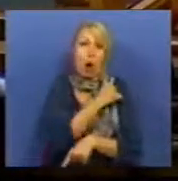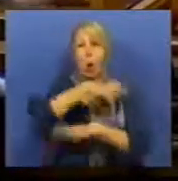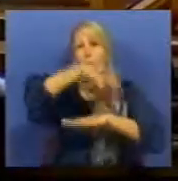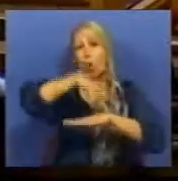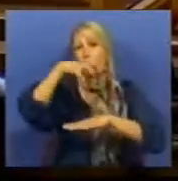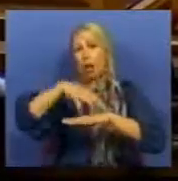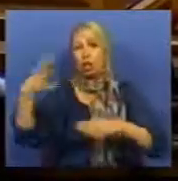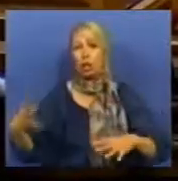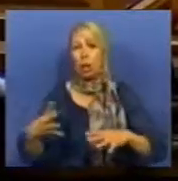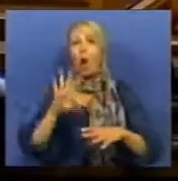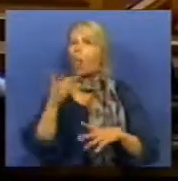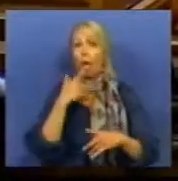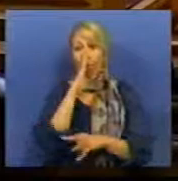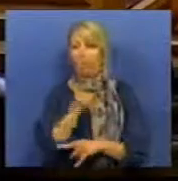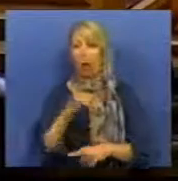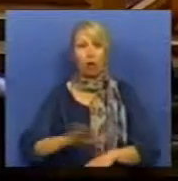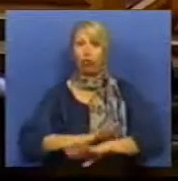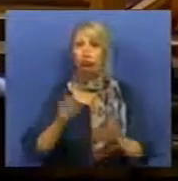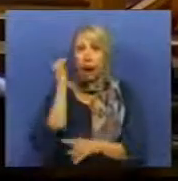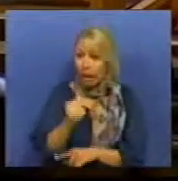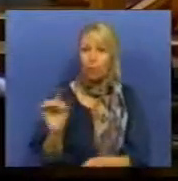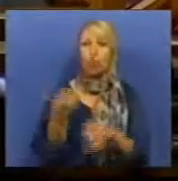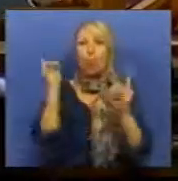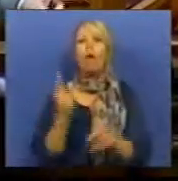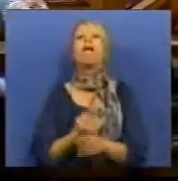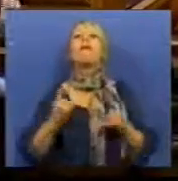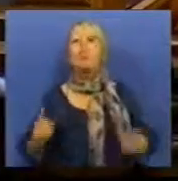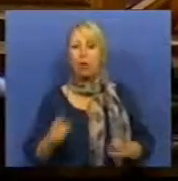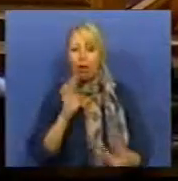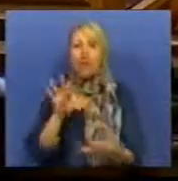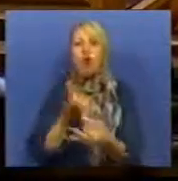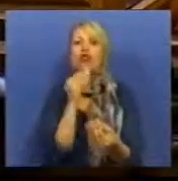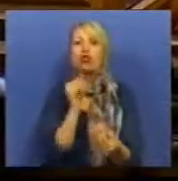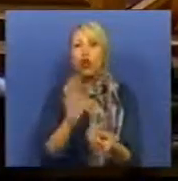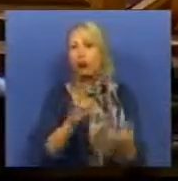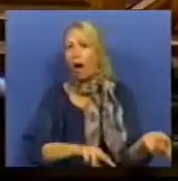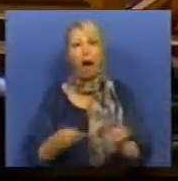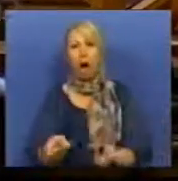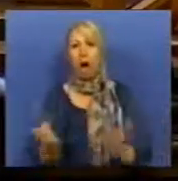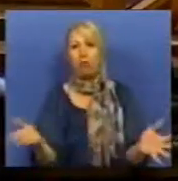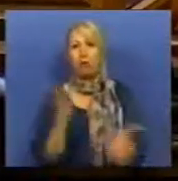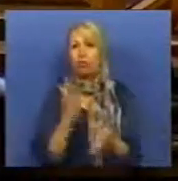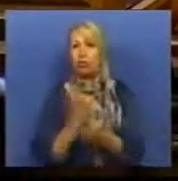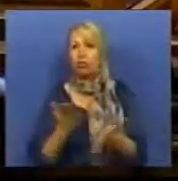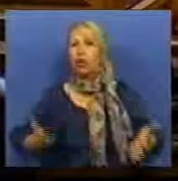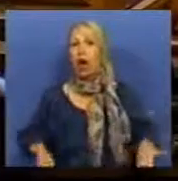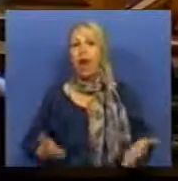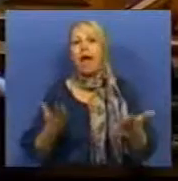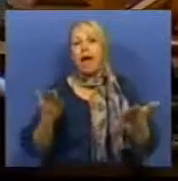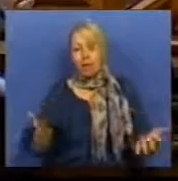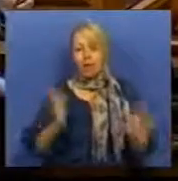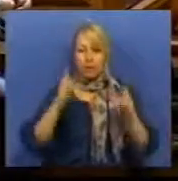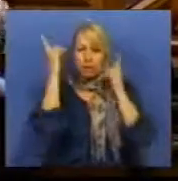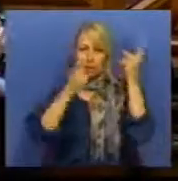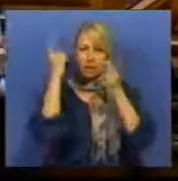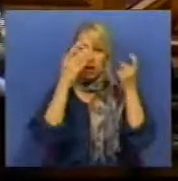são consumados já não é crime nenhum, porque a afetação dos solos já foi alterada. E, portanto, aquilo que vale a pena refletir é se não podemos encontrar uma